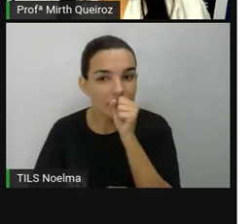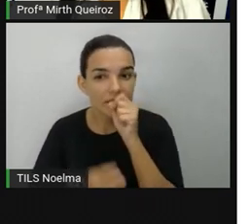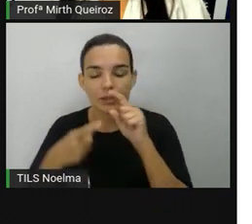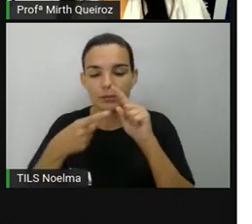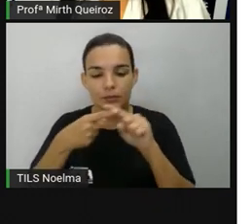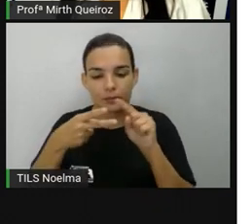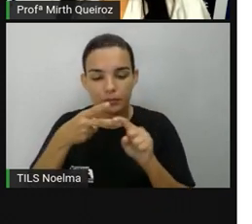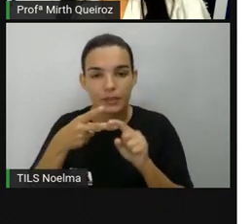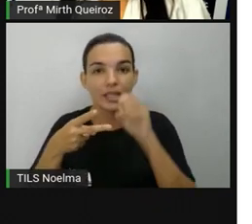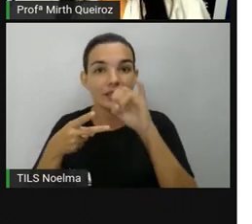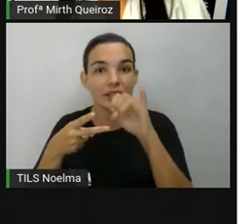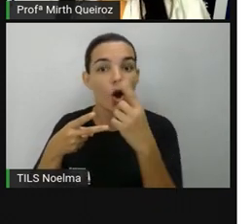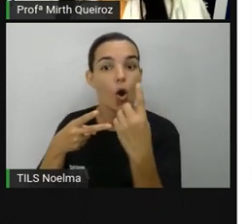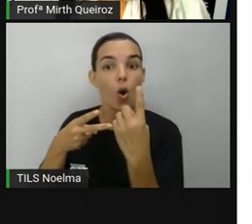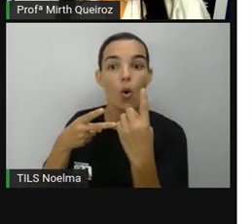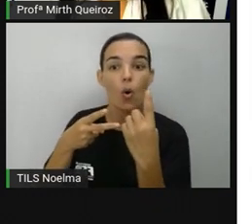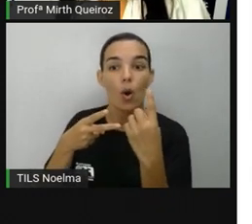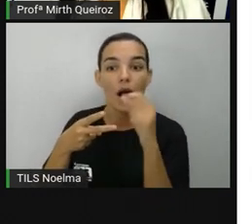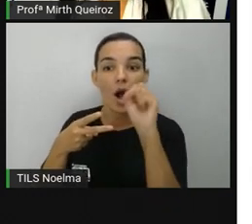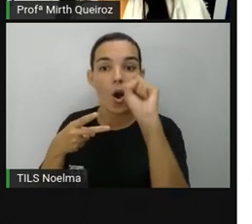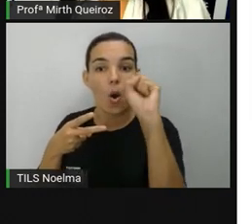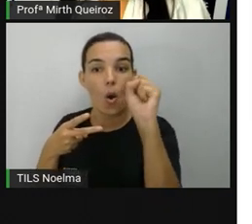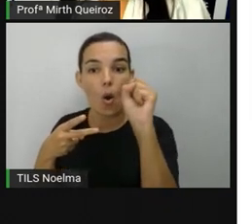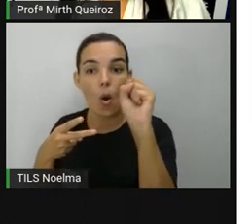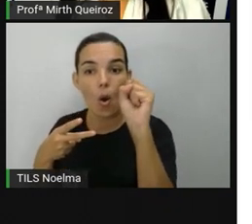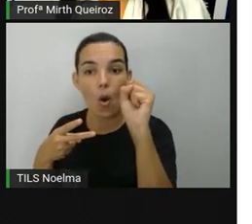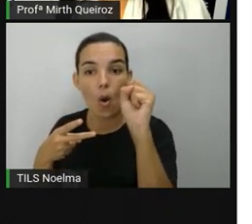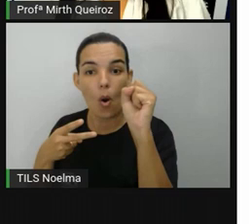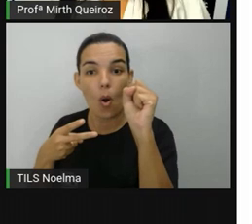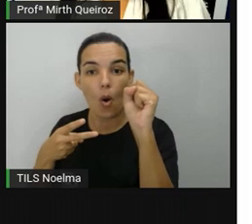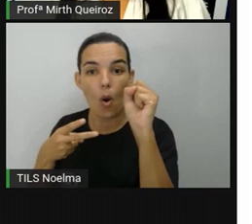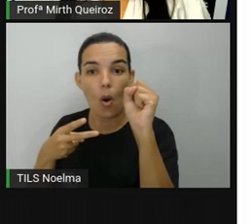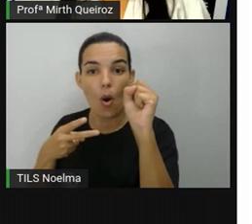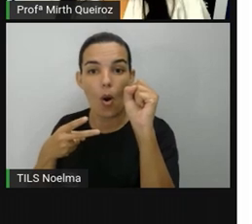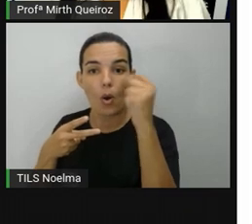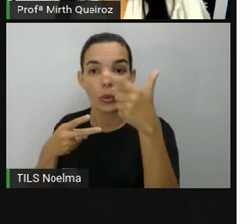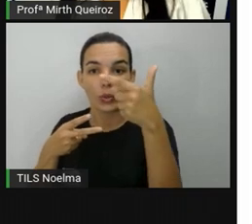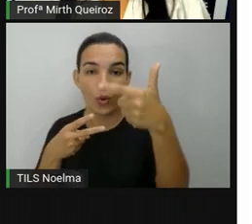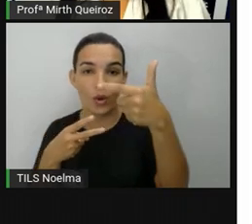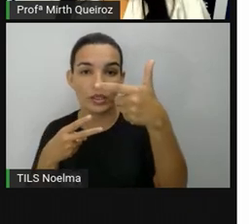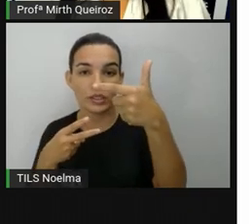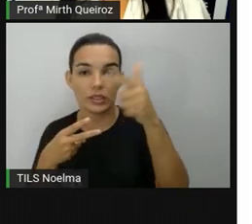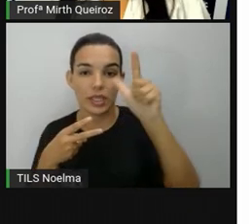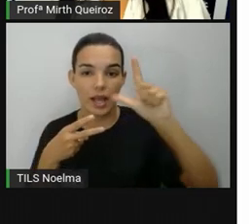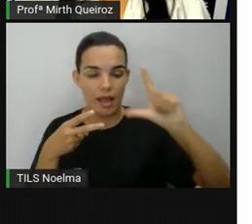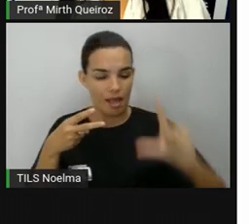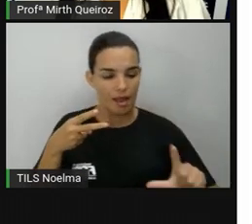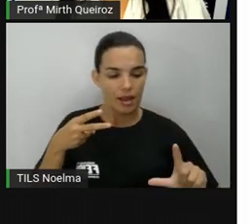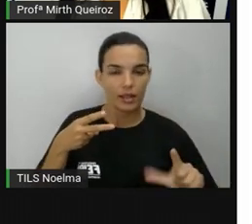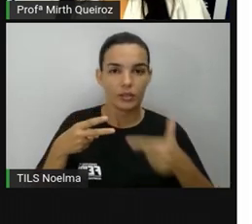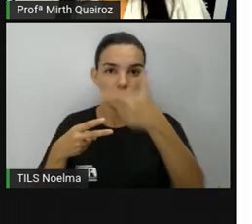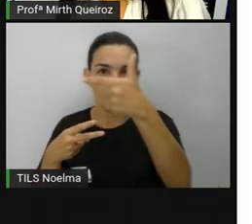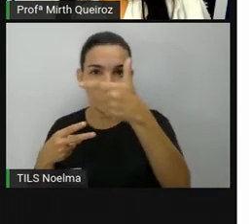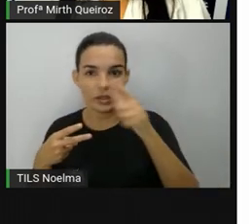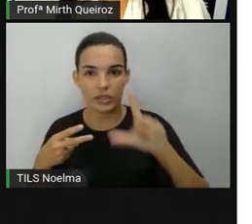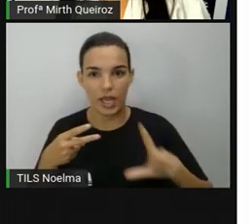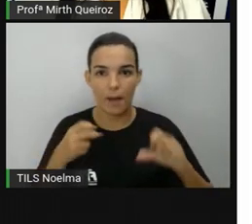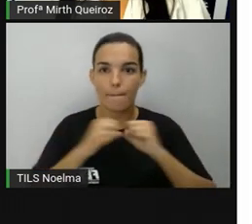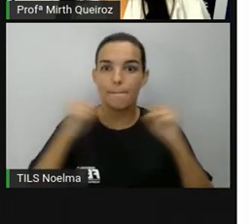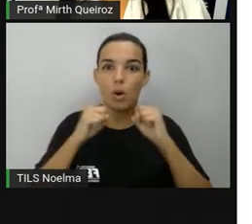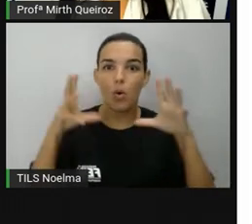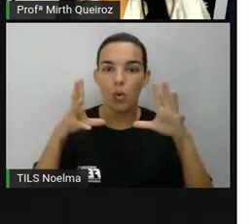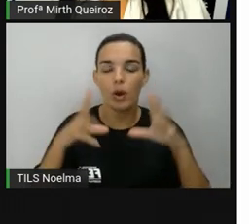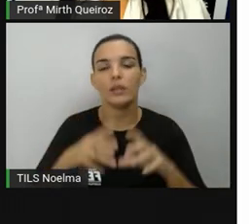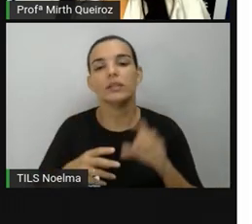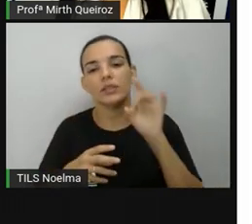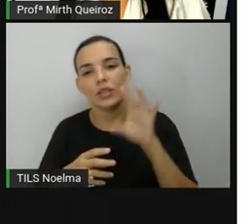tivessem acertado. Falasse 2L. Aí acertou 1. Então, era bomba.